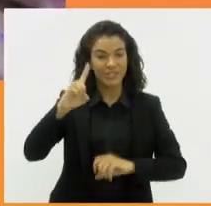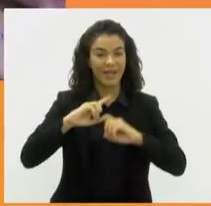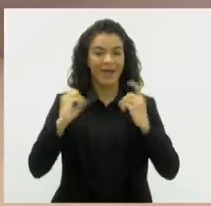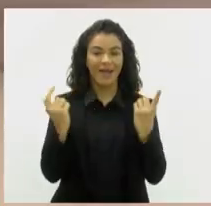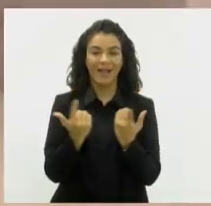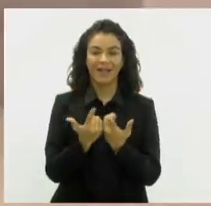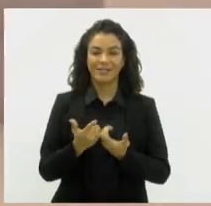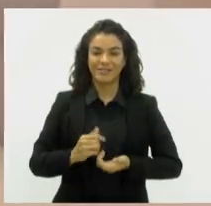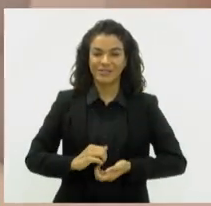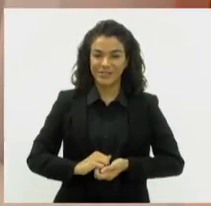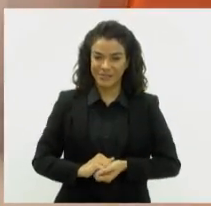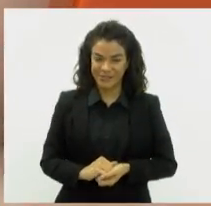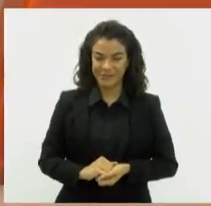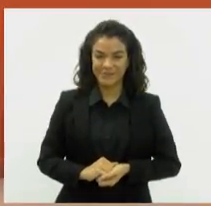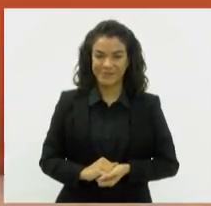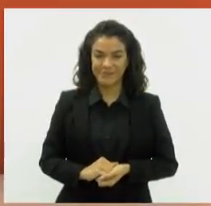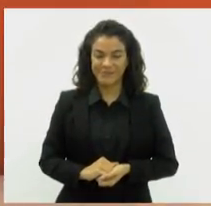agora.